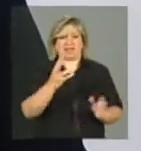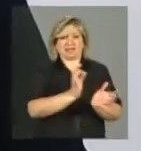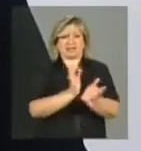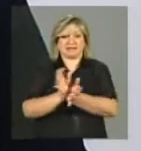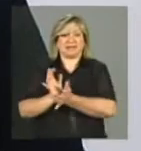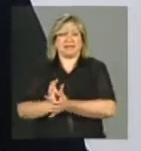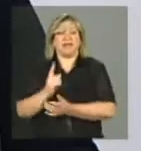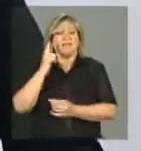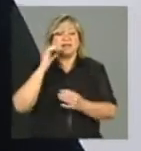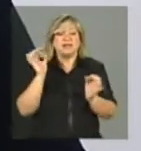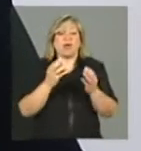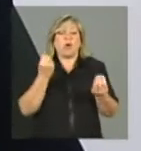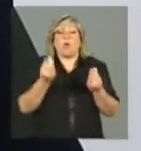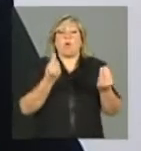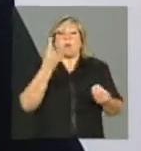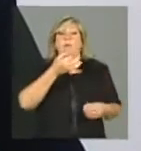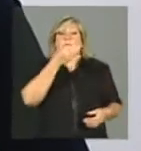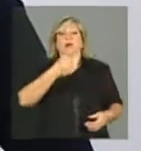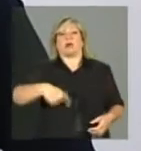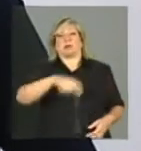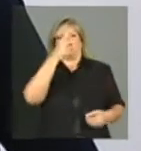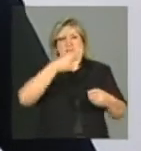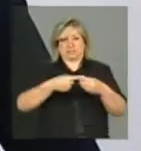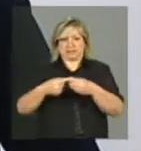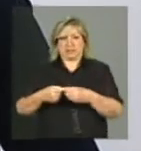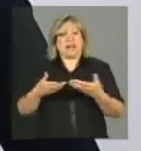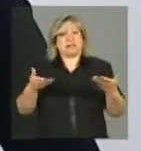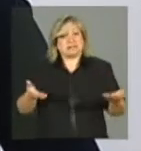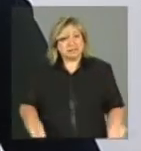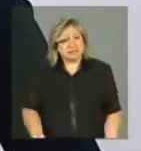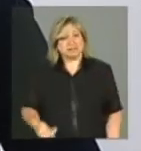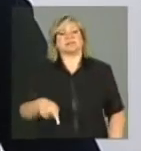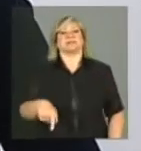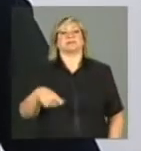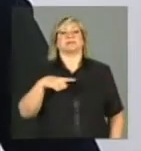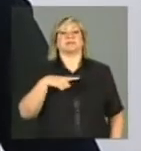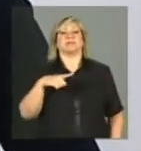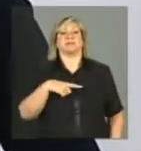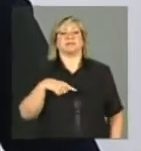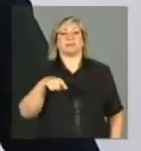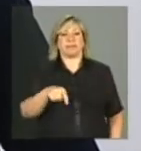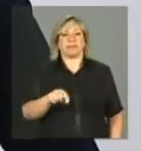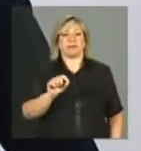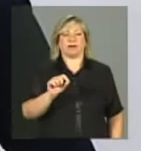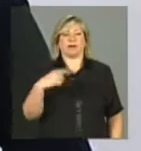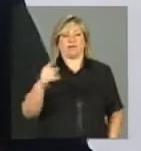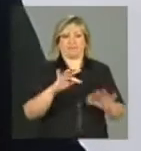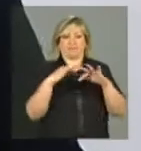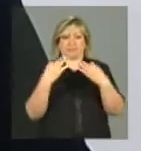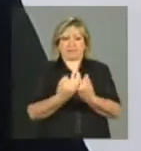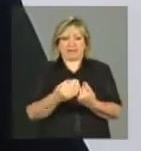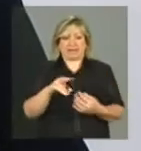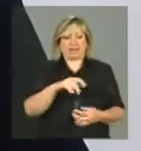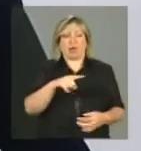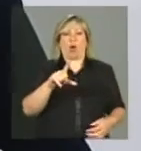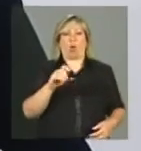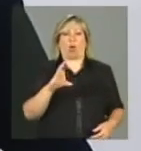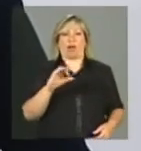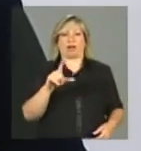uma proposta do município. Nesse sentido, a ação de não localizado, ela está muito mais,